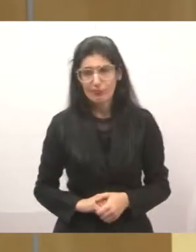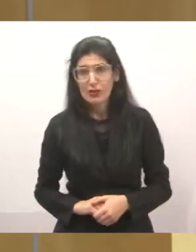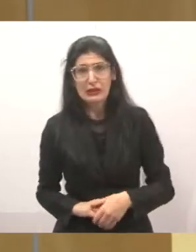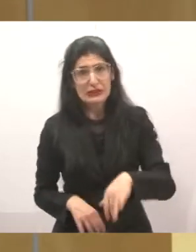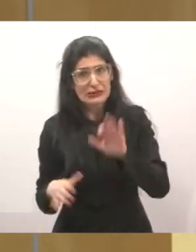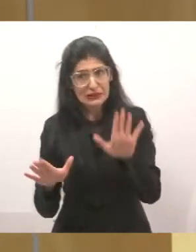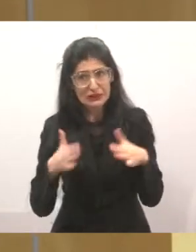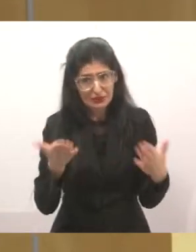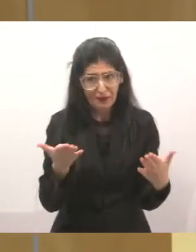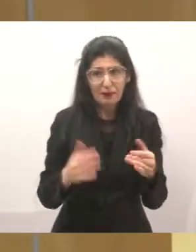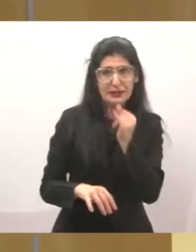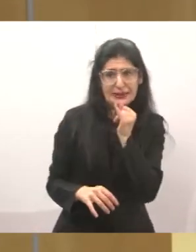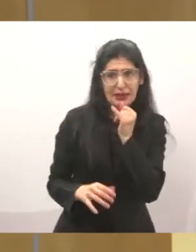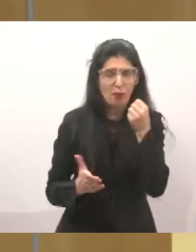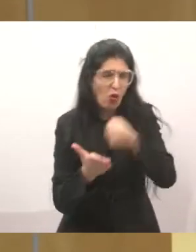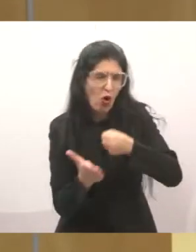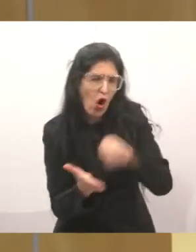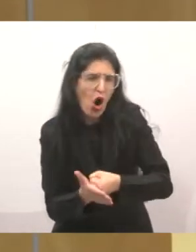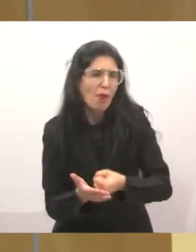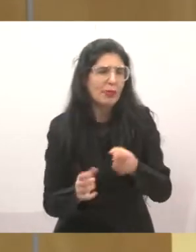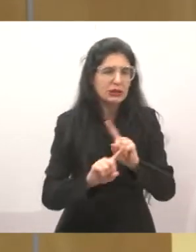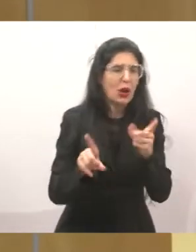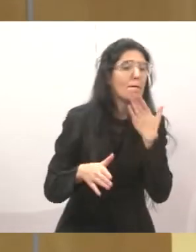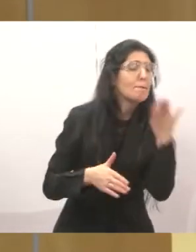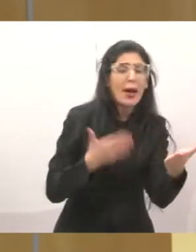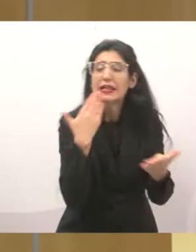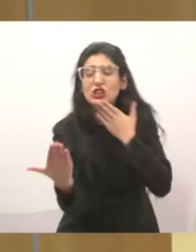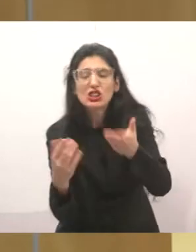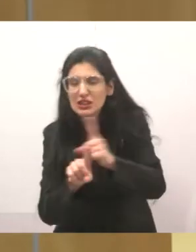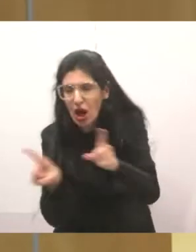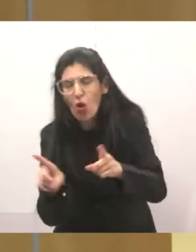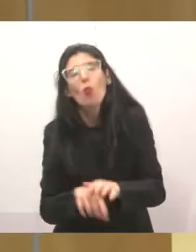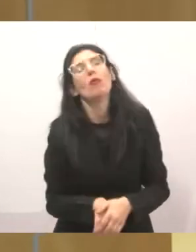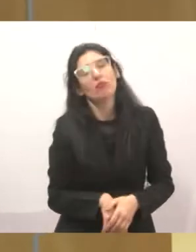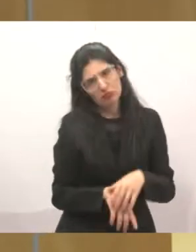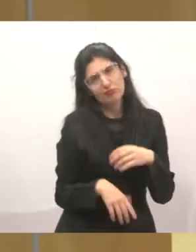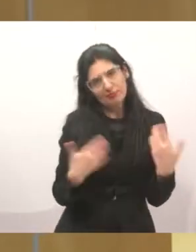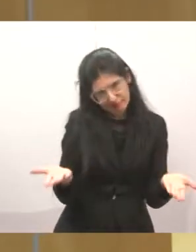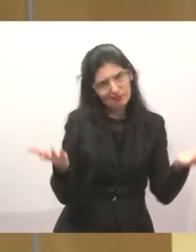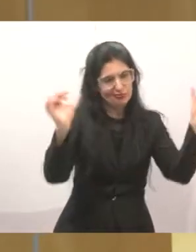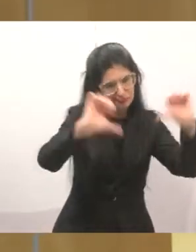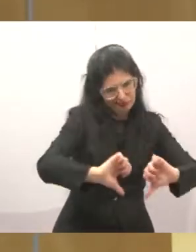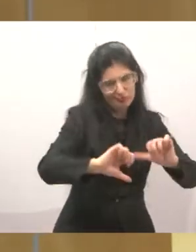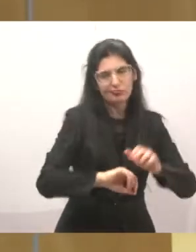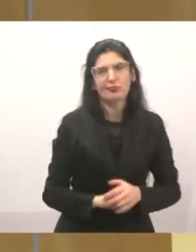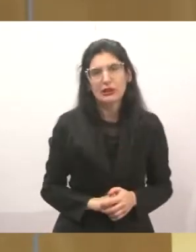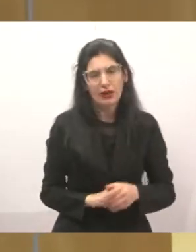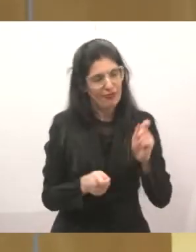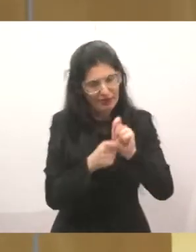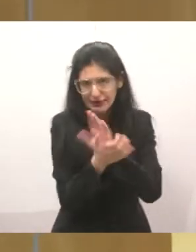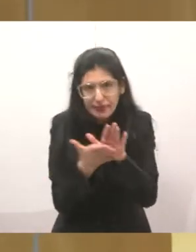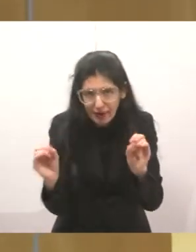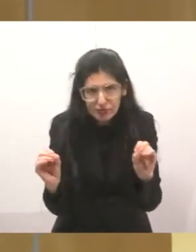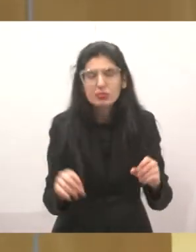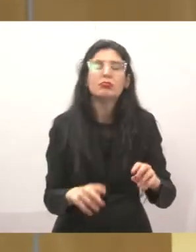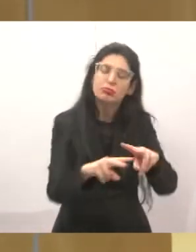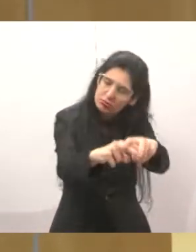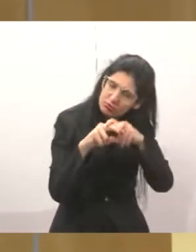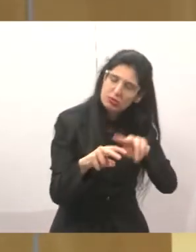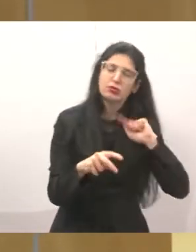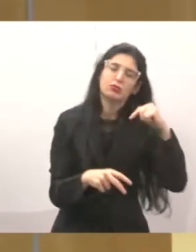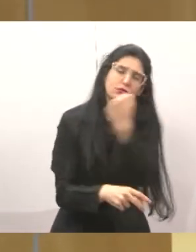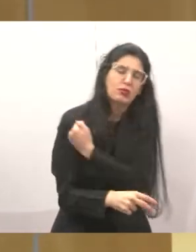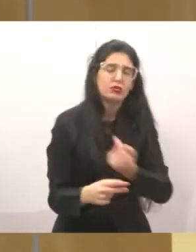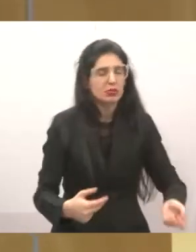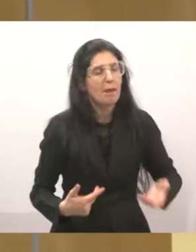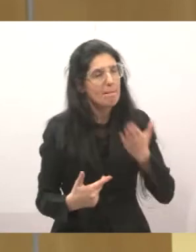esquece. E a gente tem sempre feito isso, ido nos bairros, cobrando, fiscalizando, interagindo junto